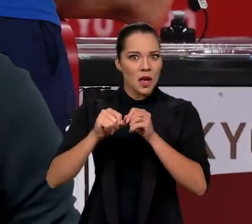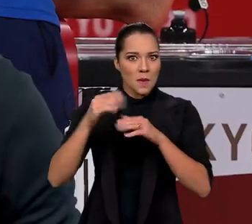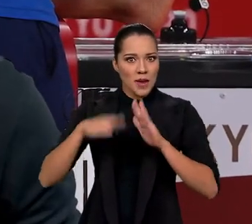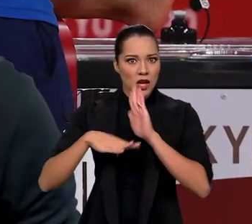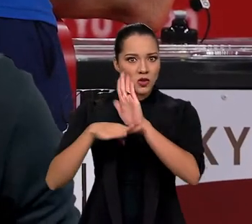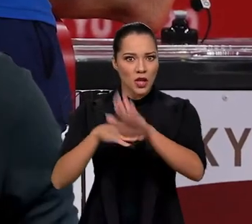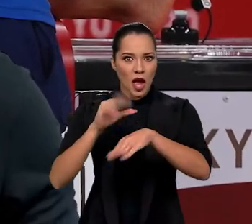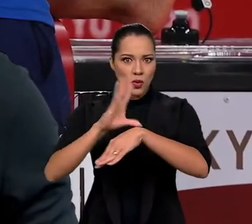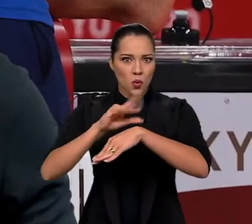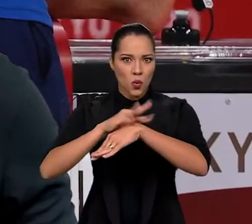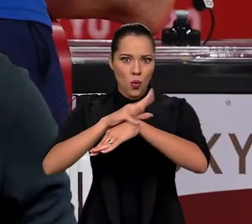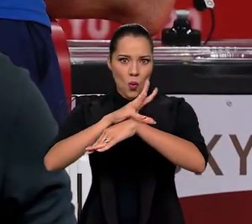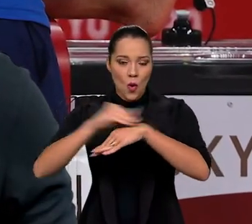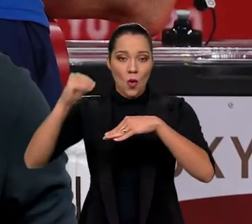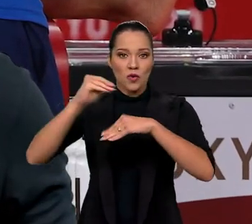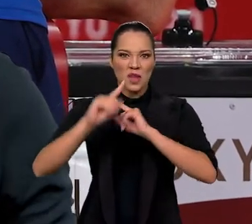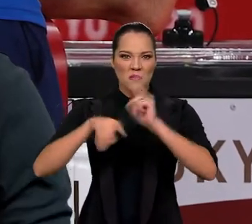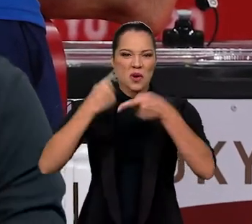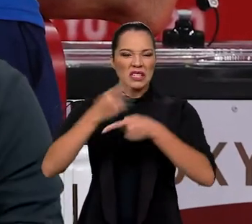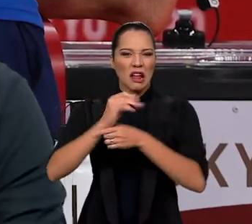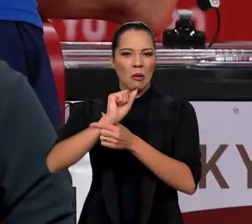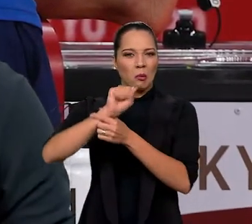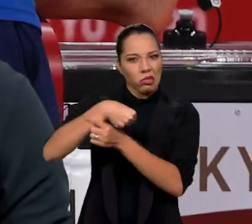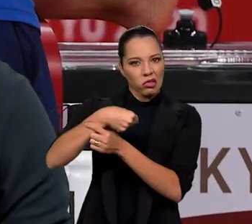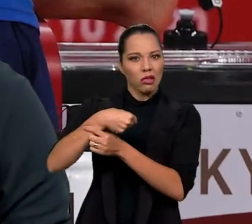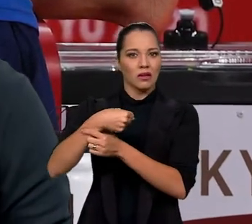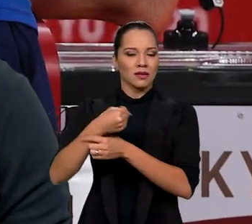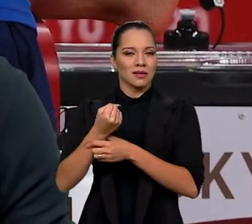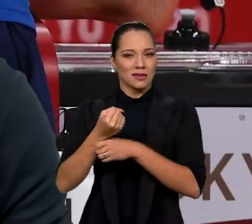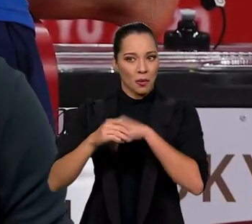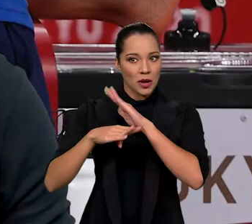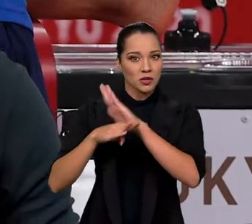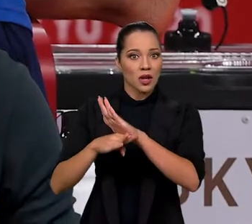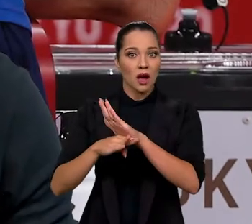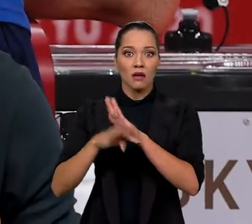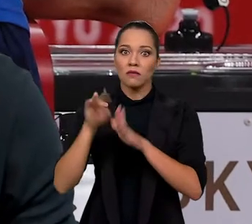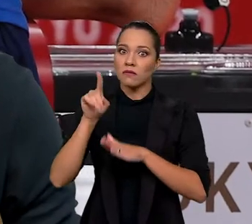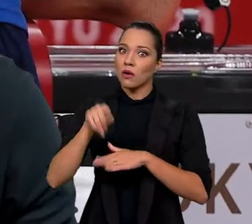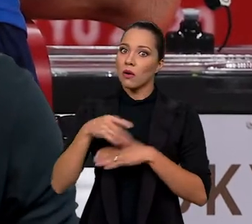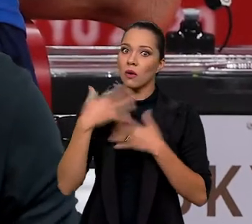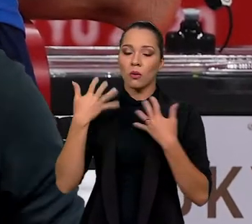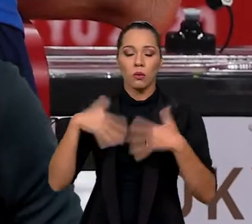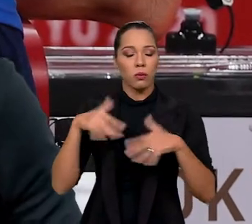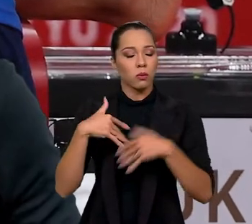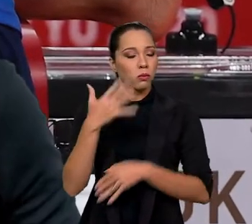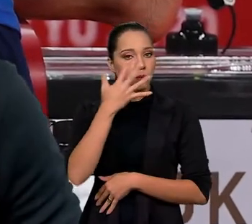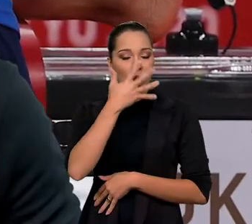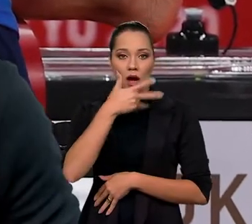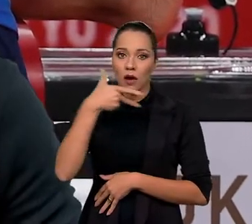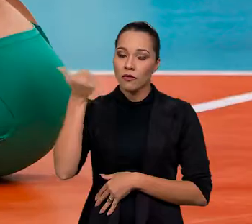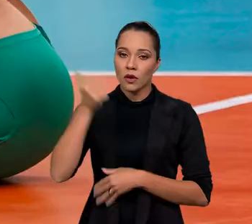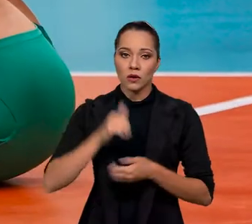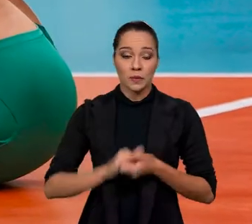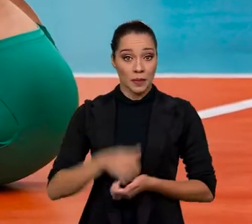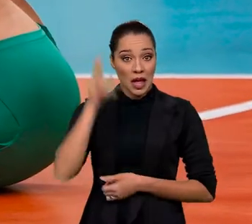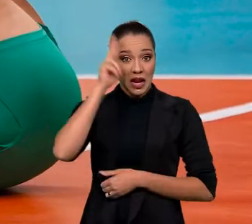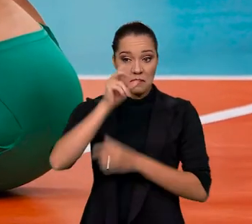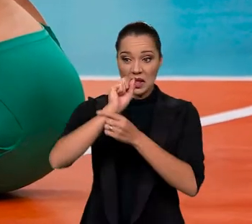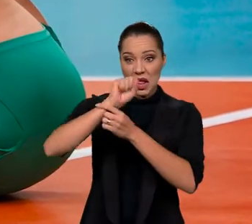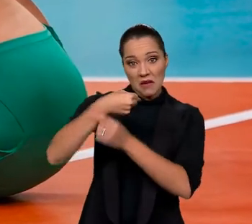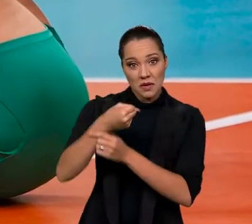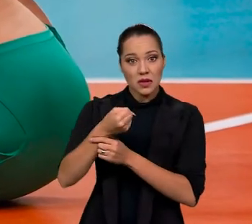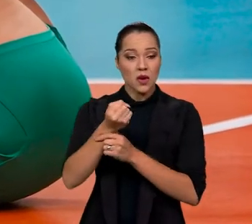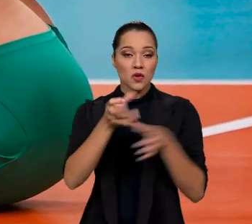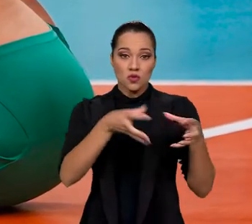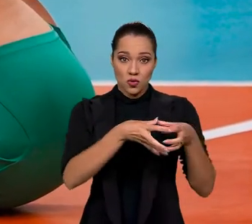fez para recuperar a jogadora depois que ela sofreu uma torção no tornozelo foi simplesmente incrível. Lembrando que a